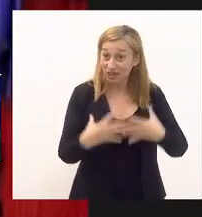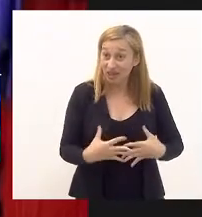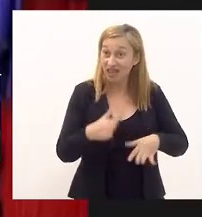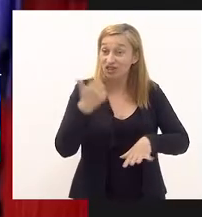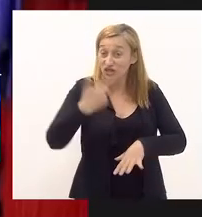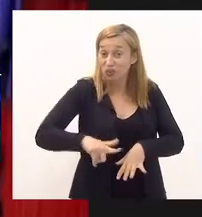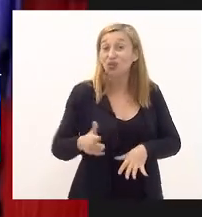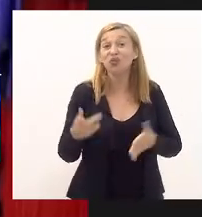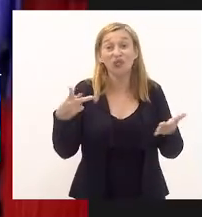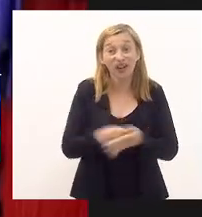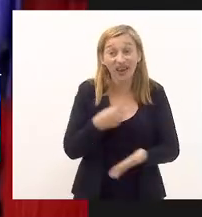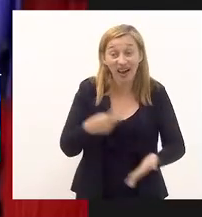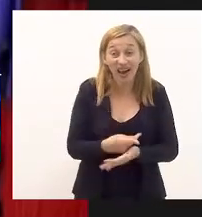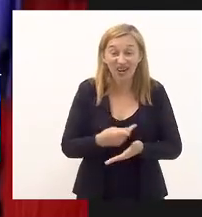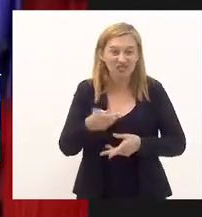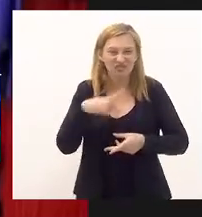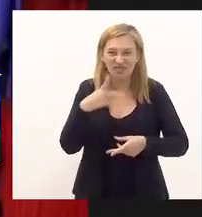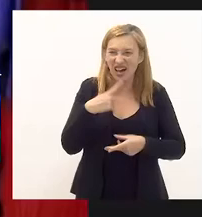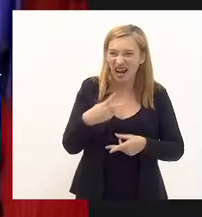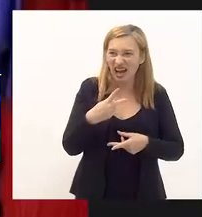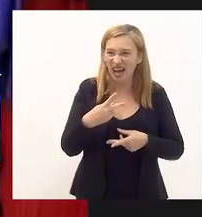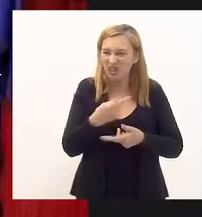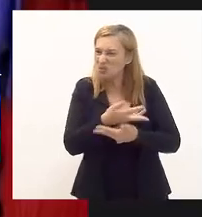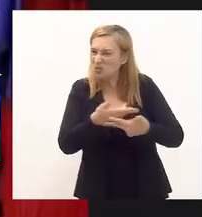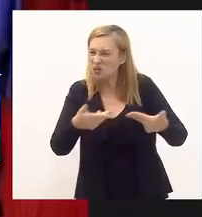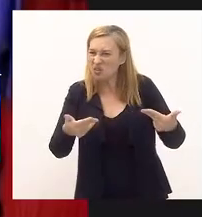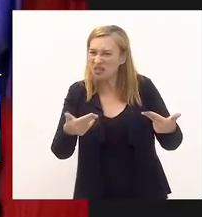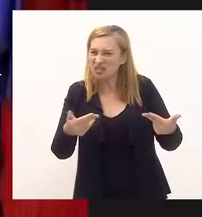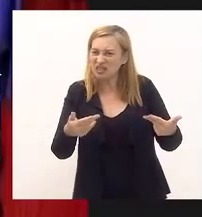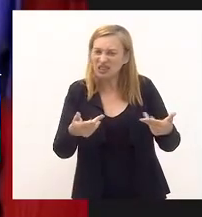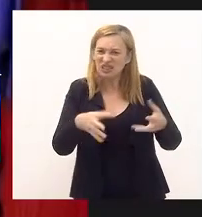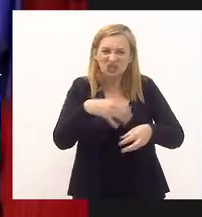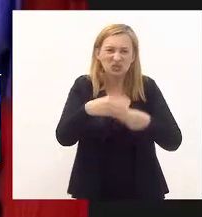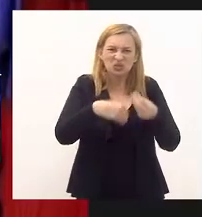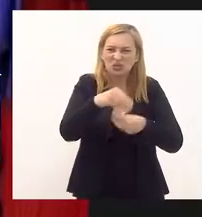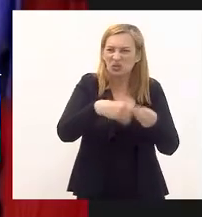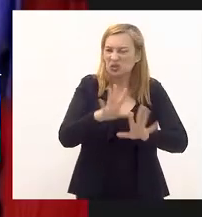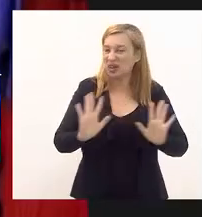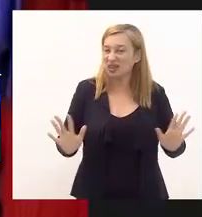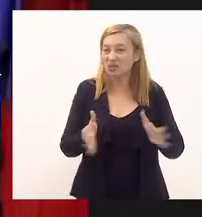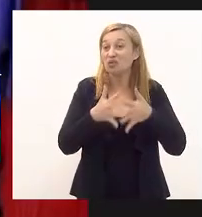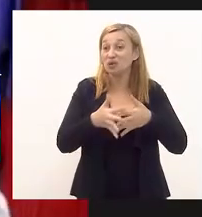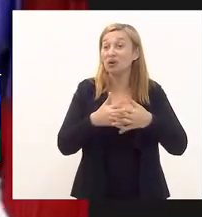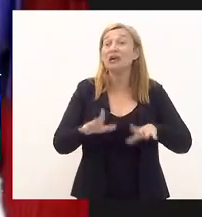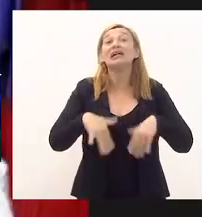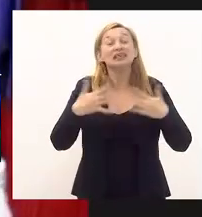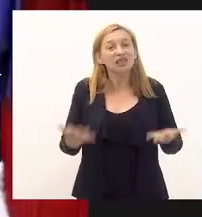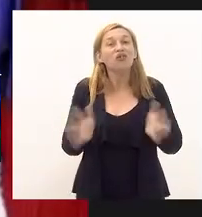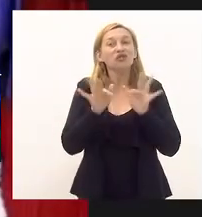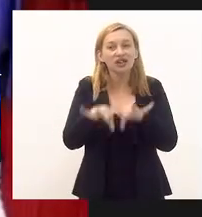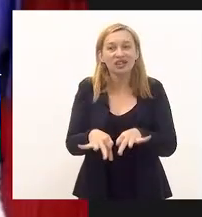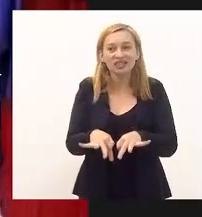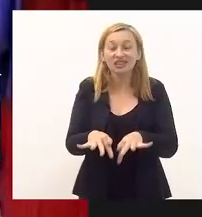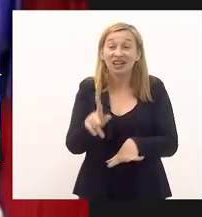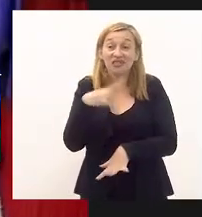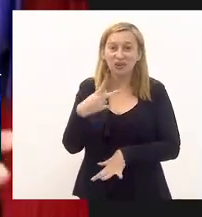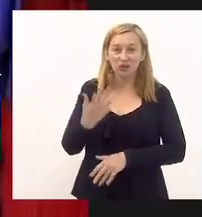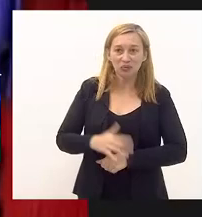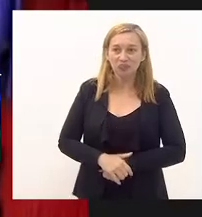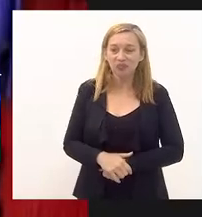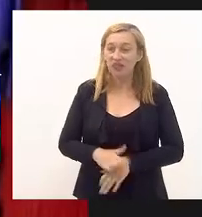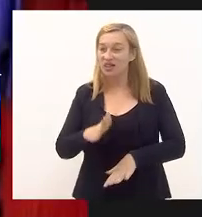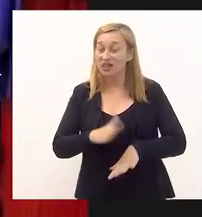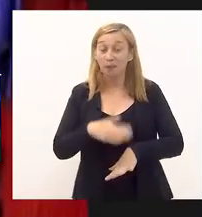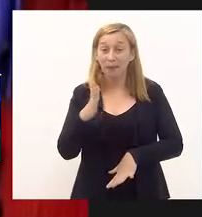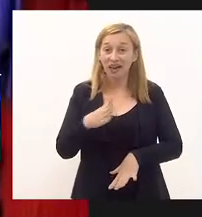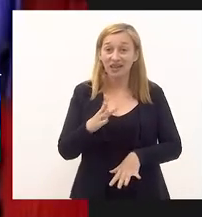uma vez é raro colocar o encosta no meio da confusão então terminando ela disse o seguinte há demais